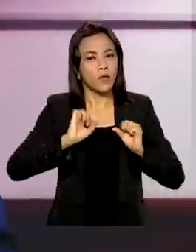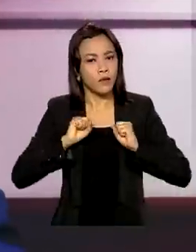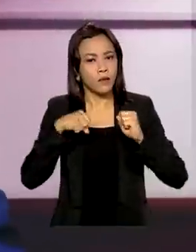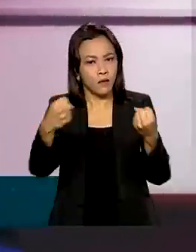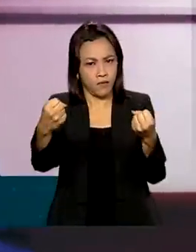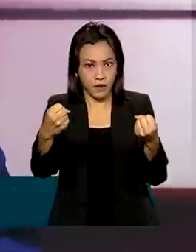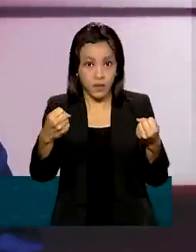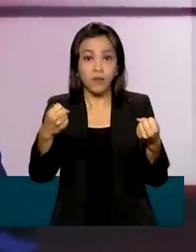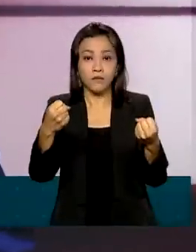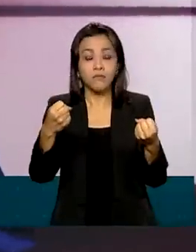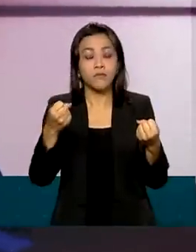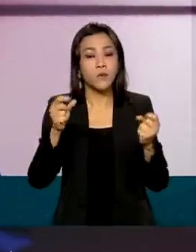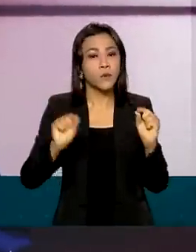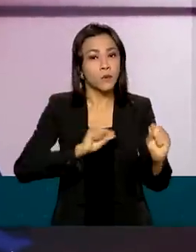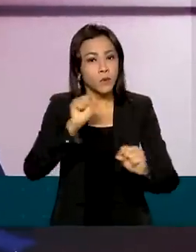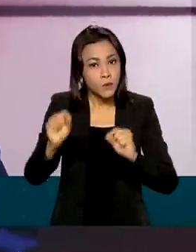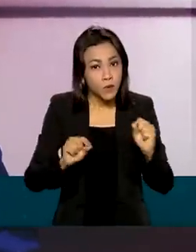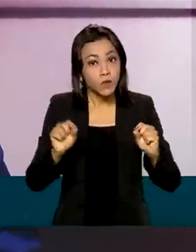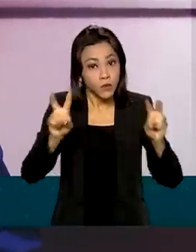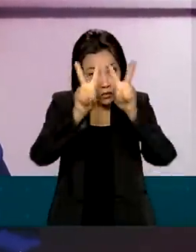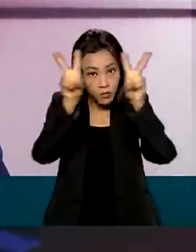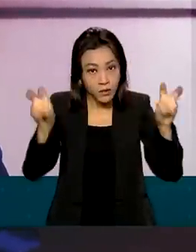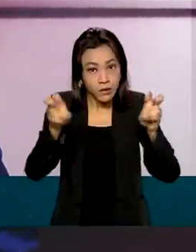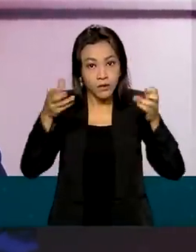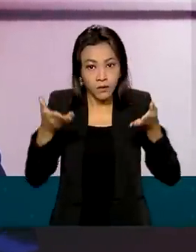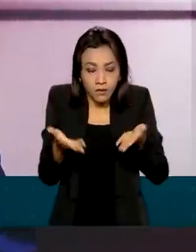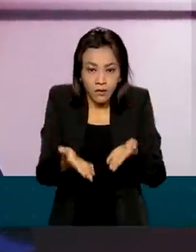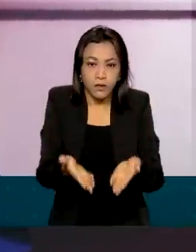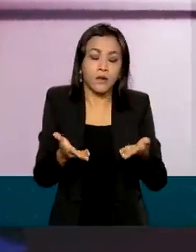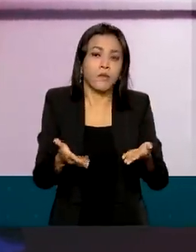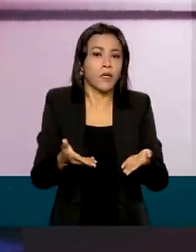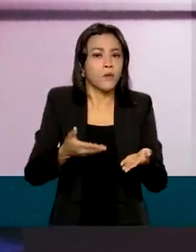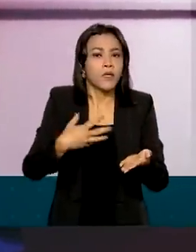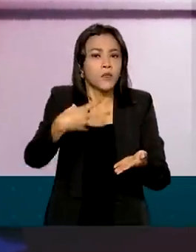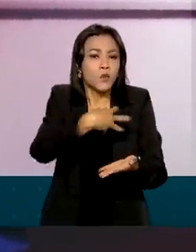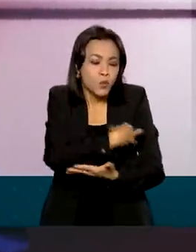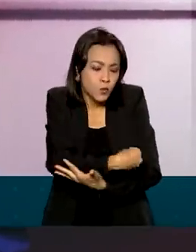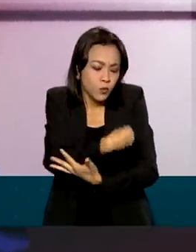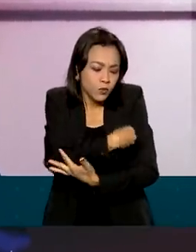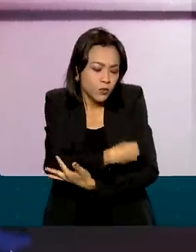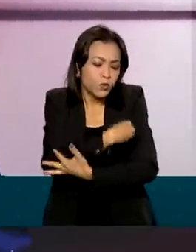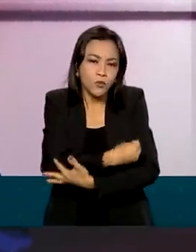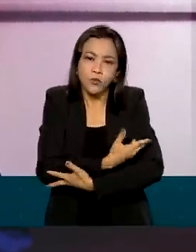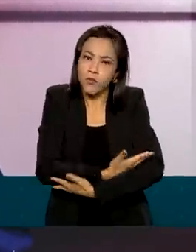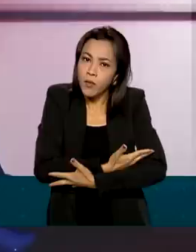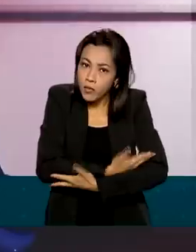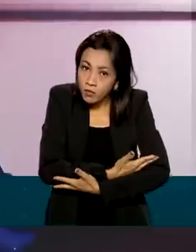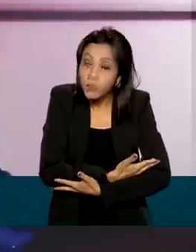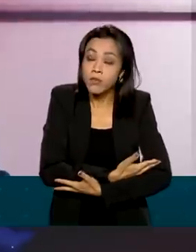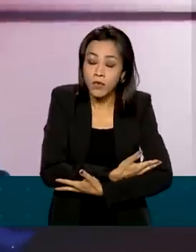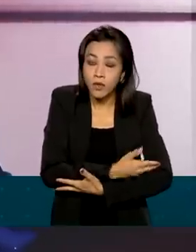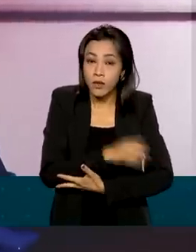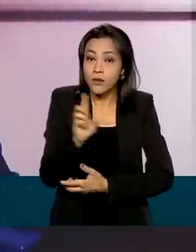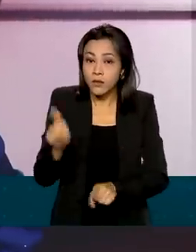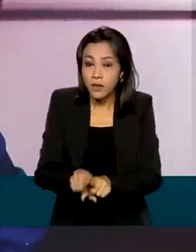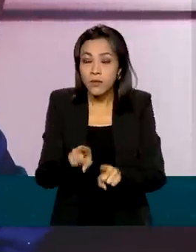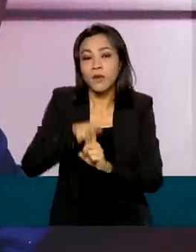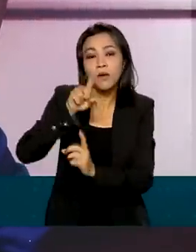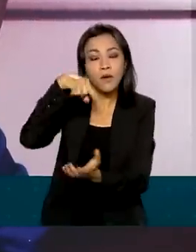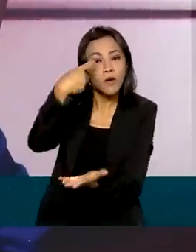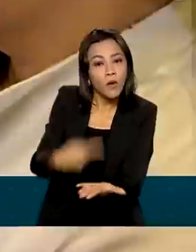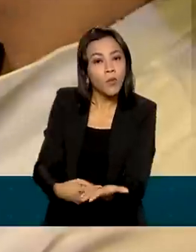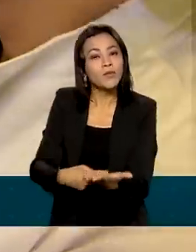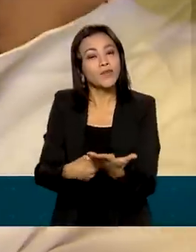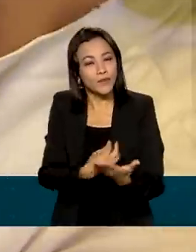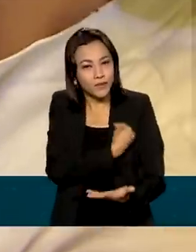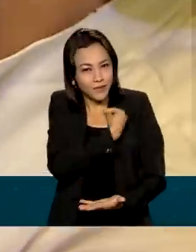muito intransigente essa pauta, não só do aleitamento materno, mas do compromisso com